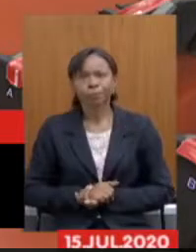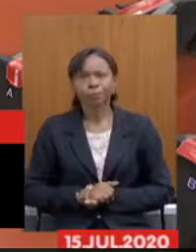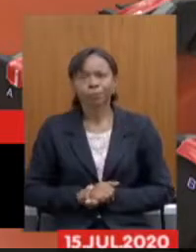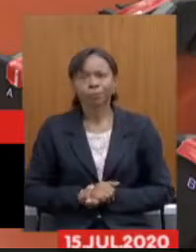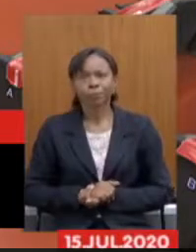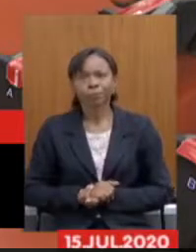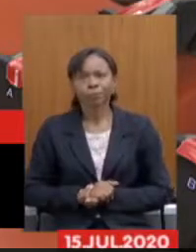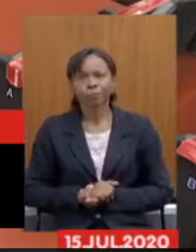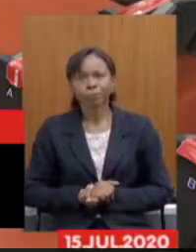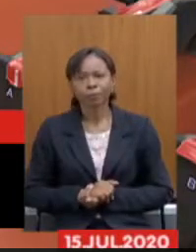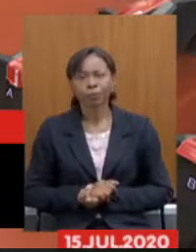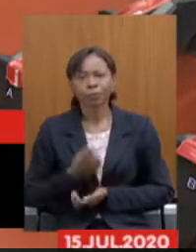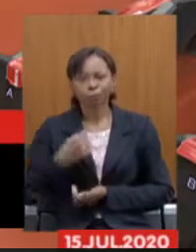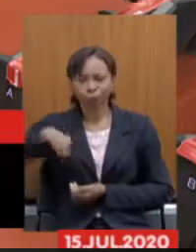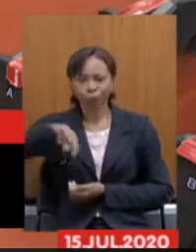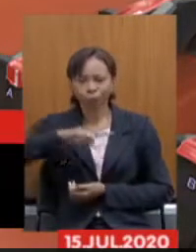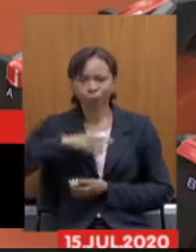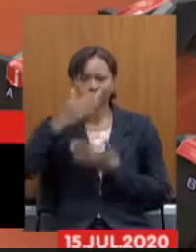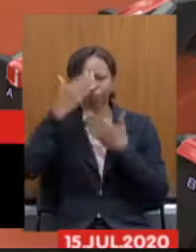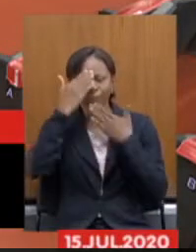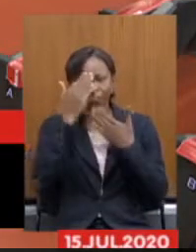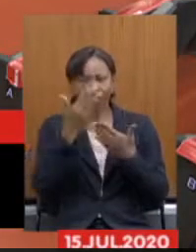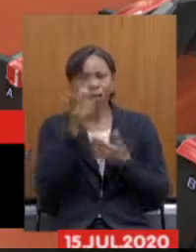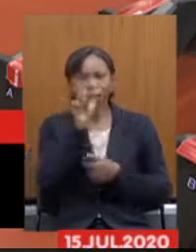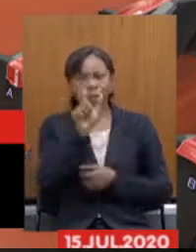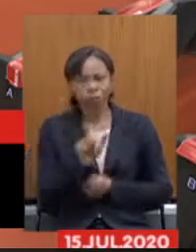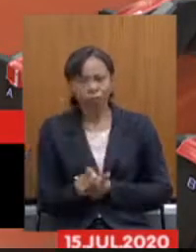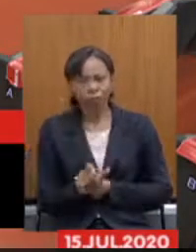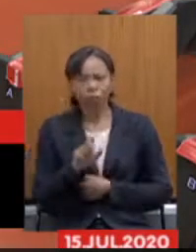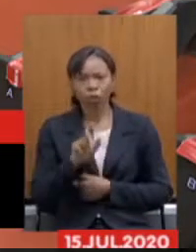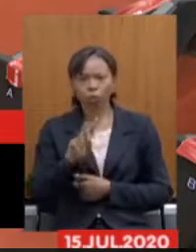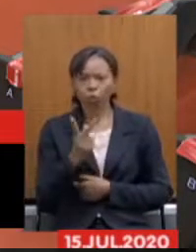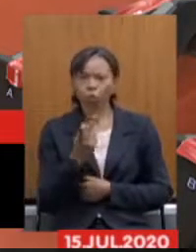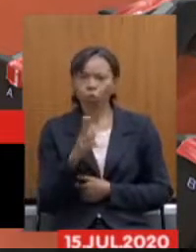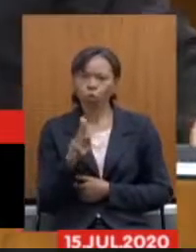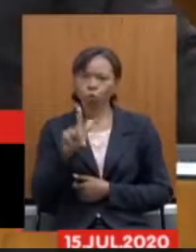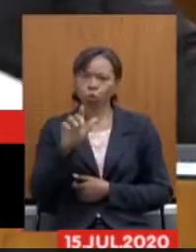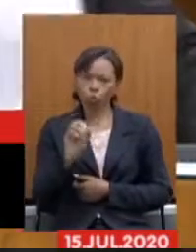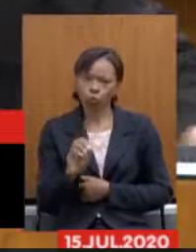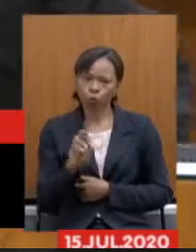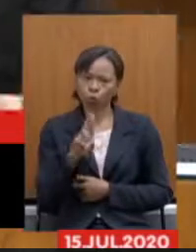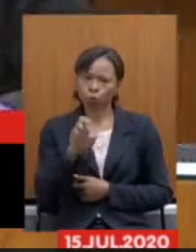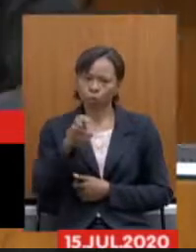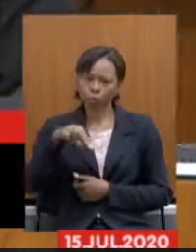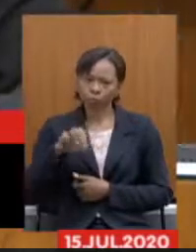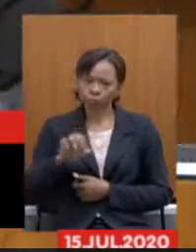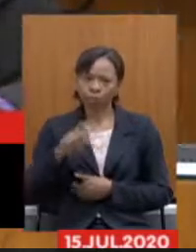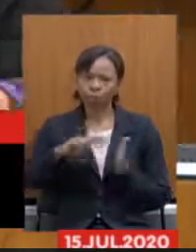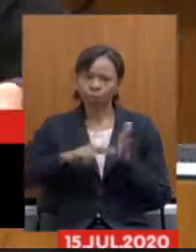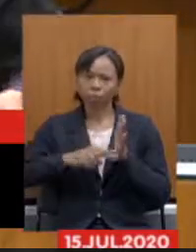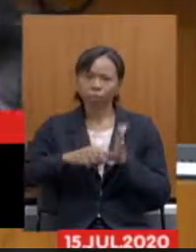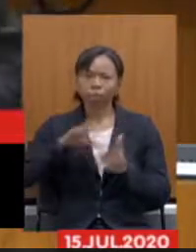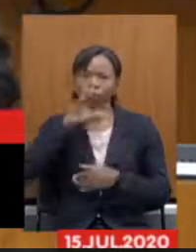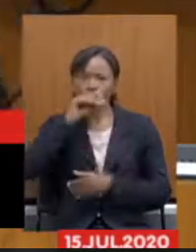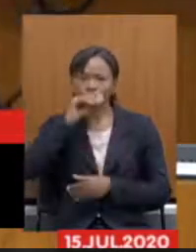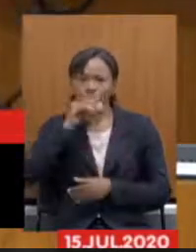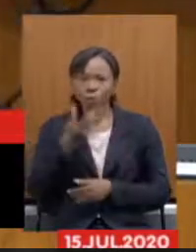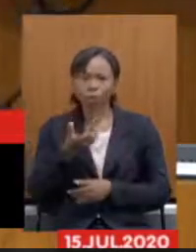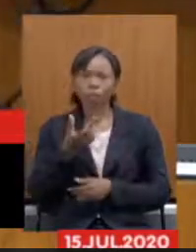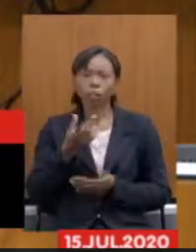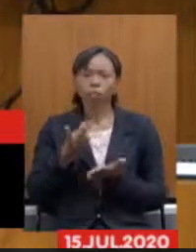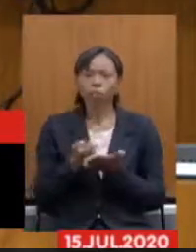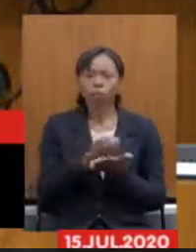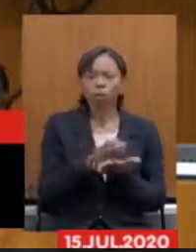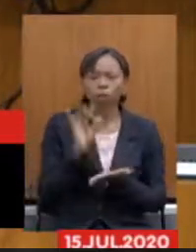nós que agradecemos ao senhor Hugo René de Souza do Sindicato Servidores da Tributação